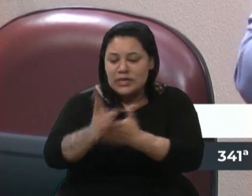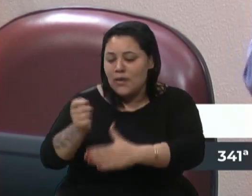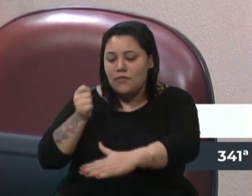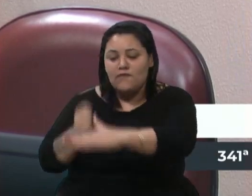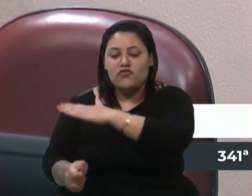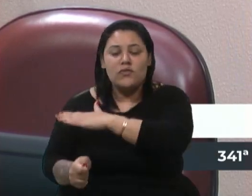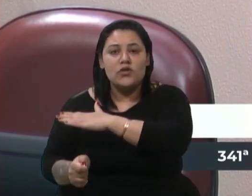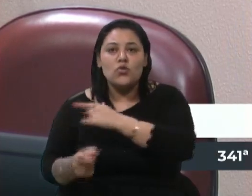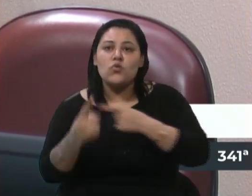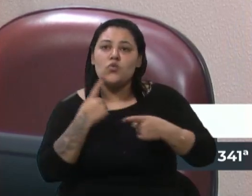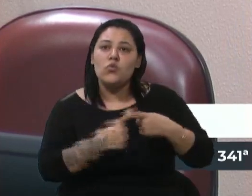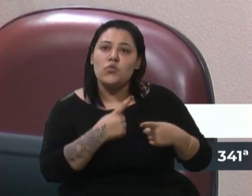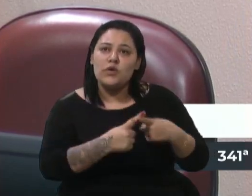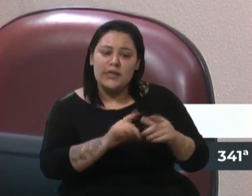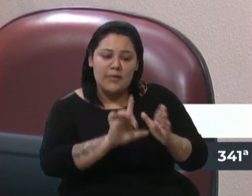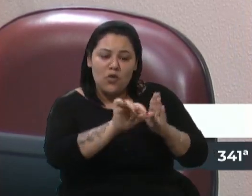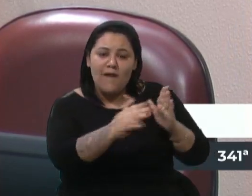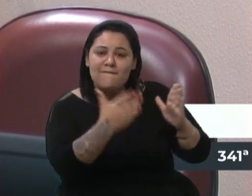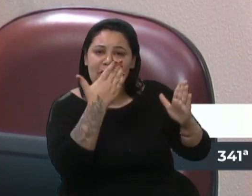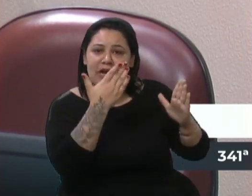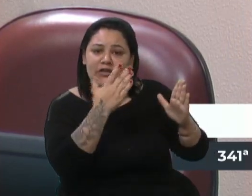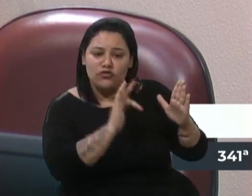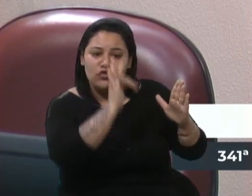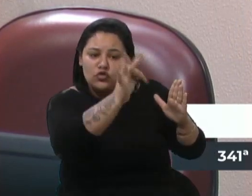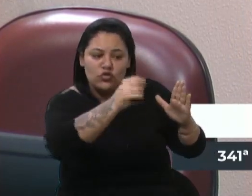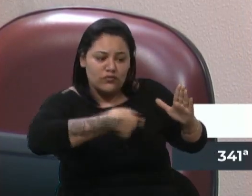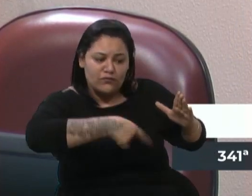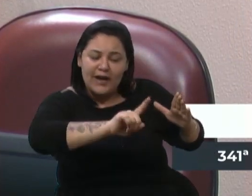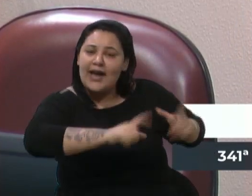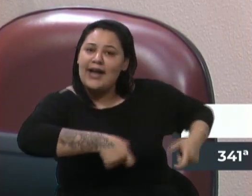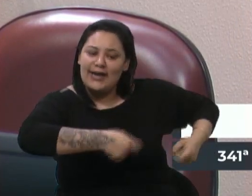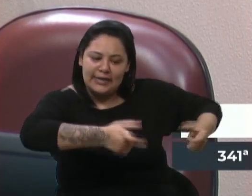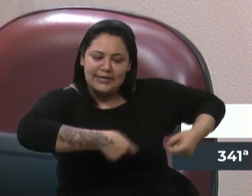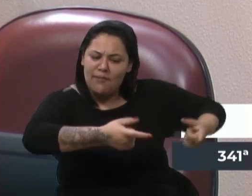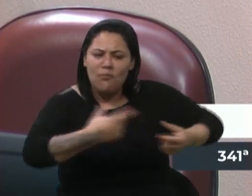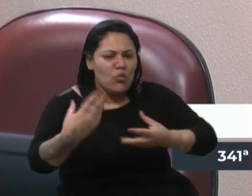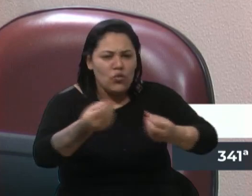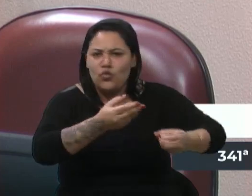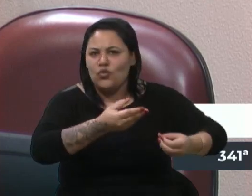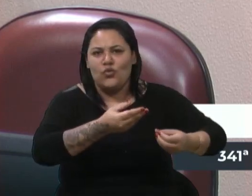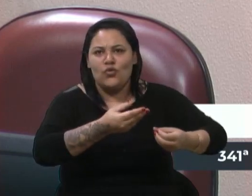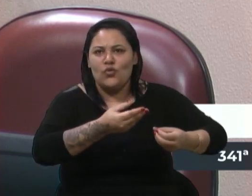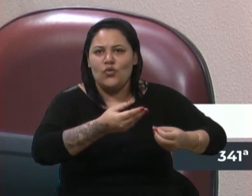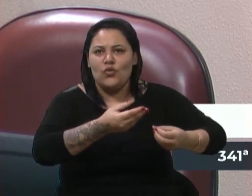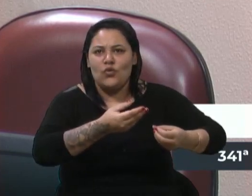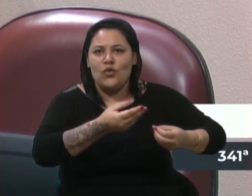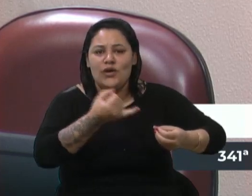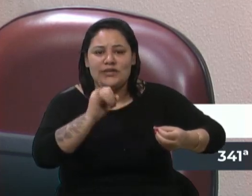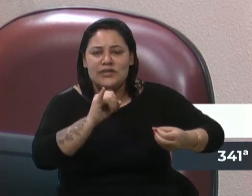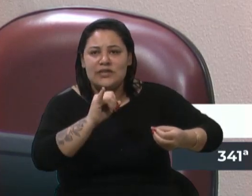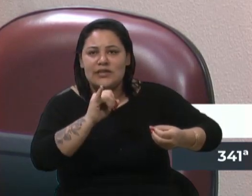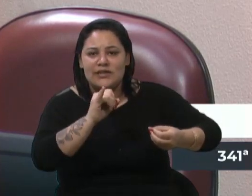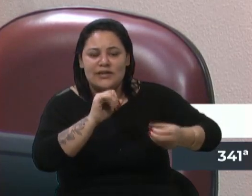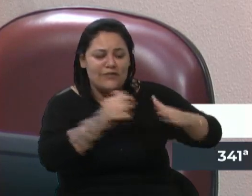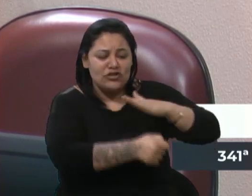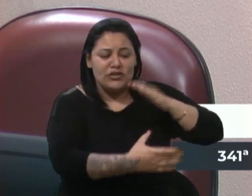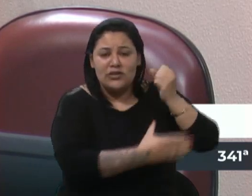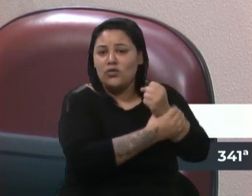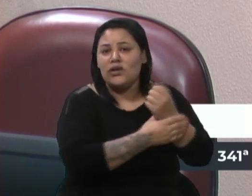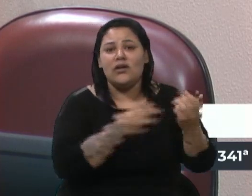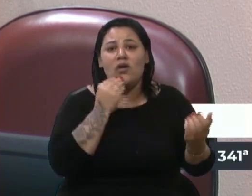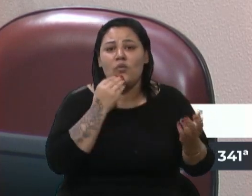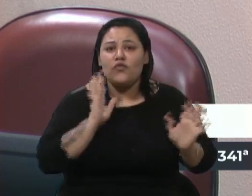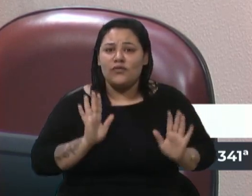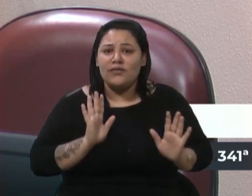logo ali na frente, você vai gastar muito mais se for investir na questão da segurança. Isso foi